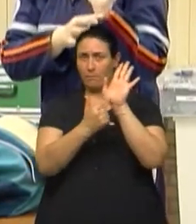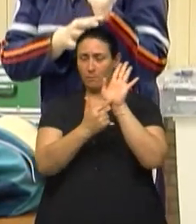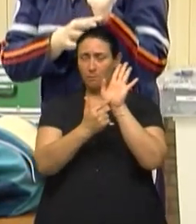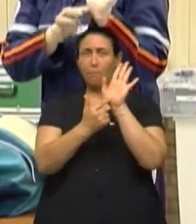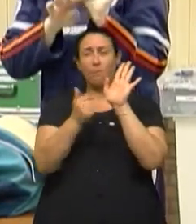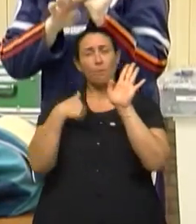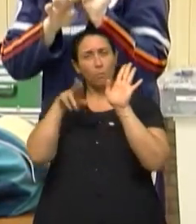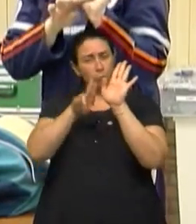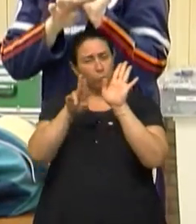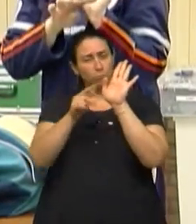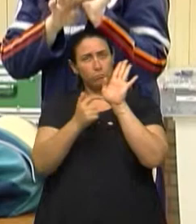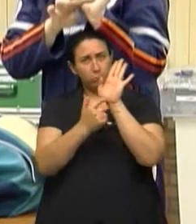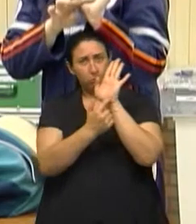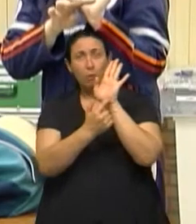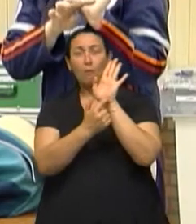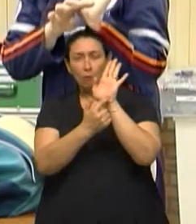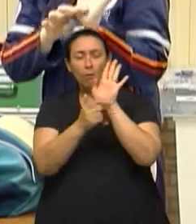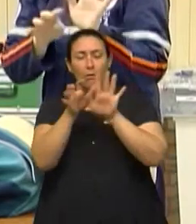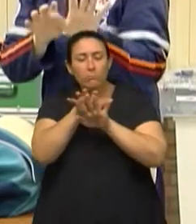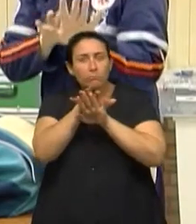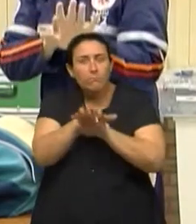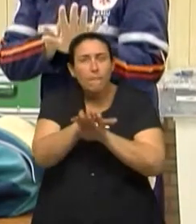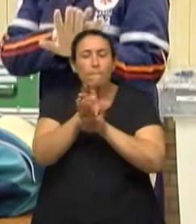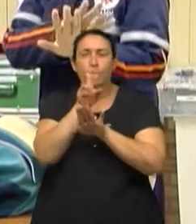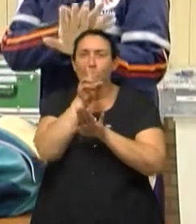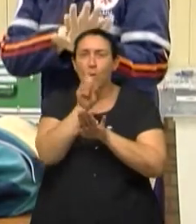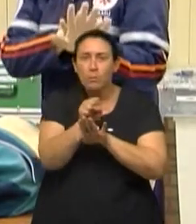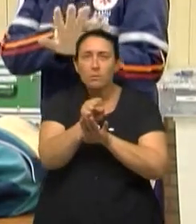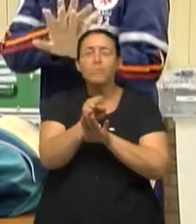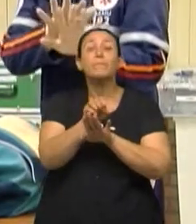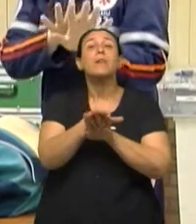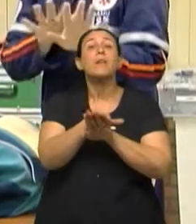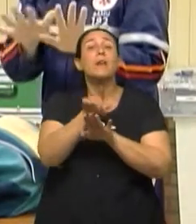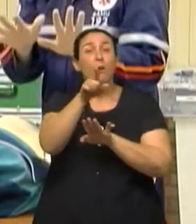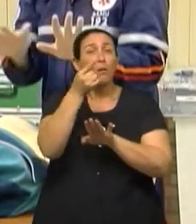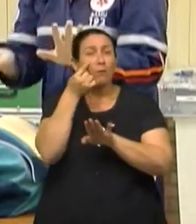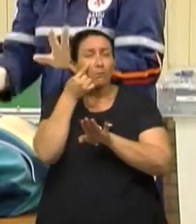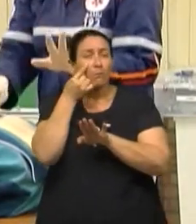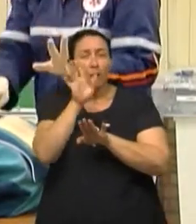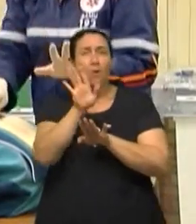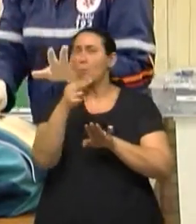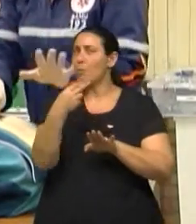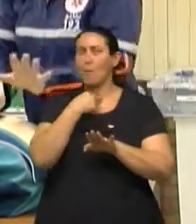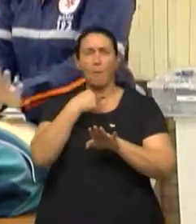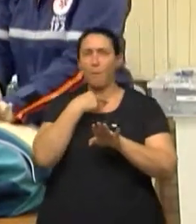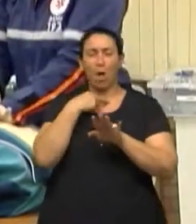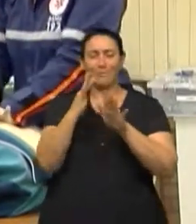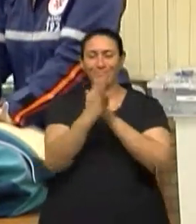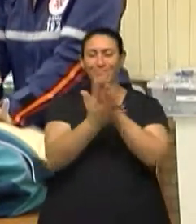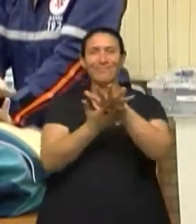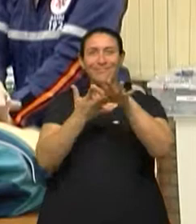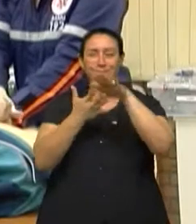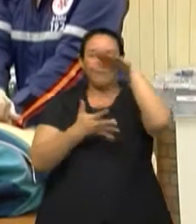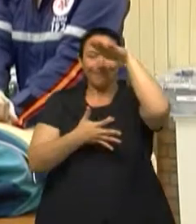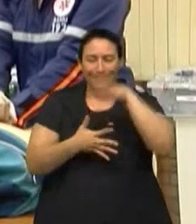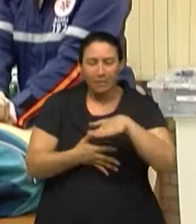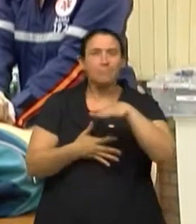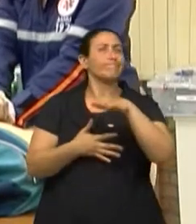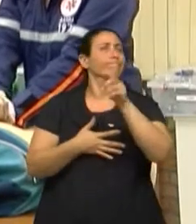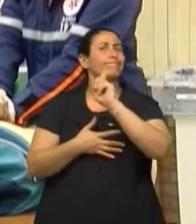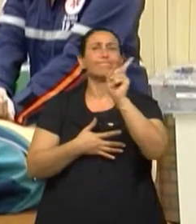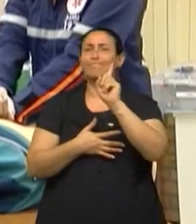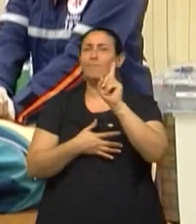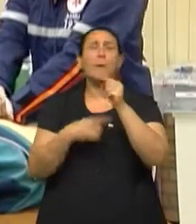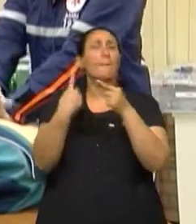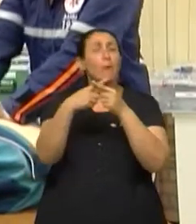mais próximo ao punho, é que a gente vai colocar a força, tá? A força não pode ser espalhada por toda a mão, porque senão a gente perde qualidade